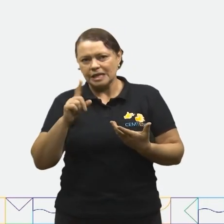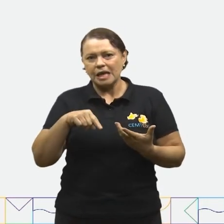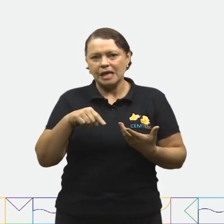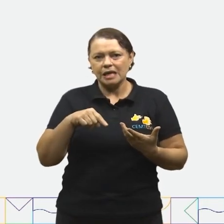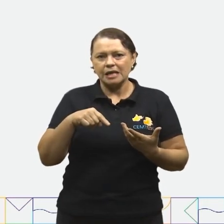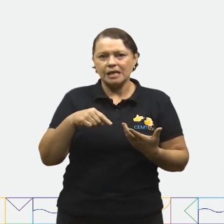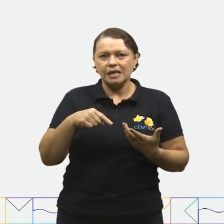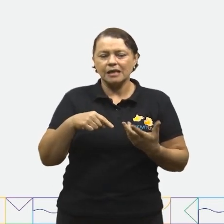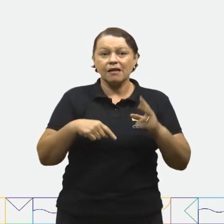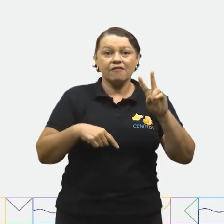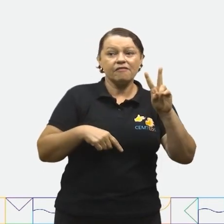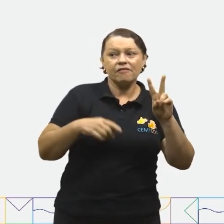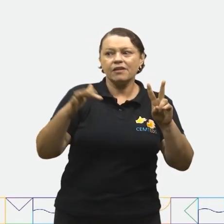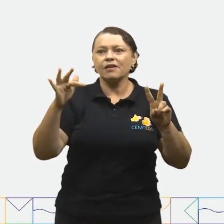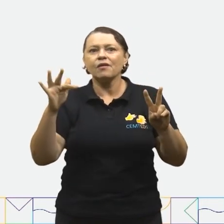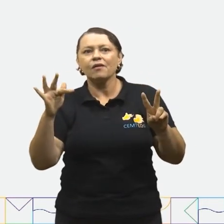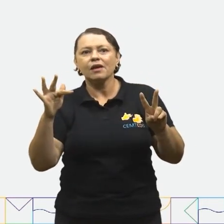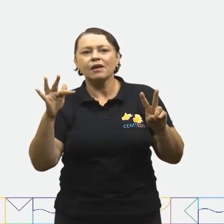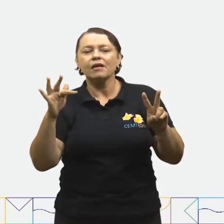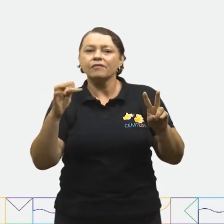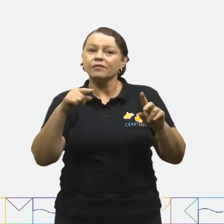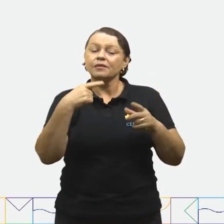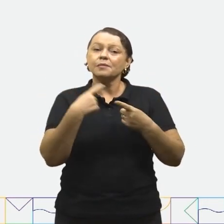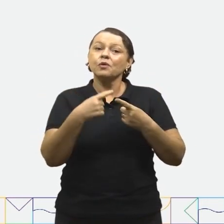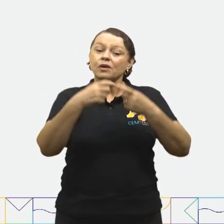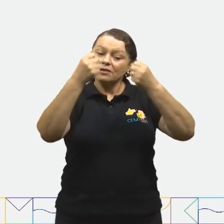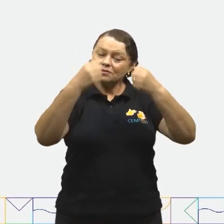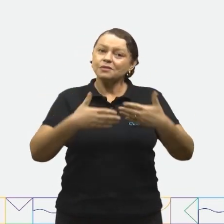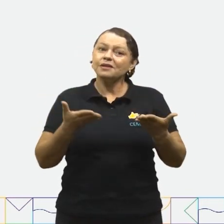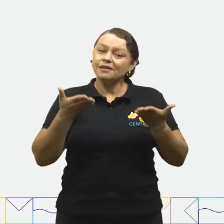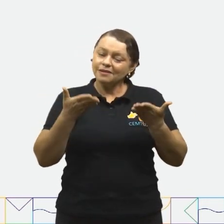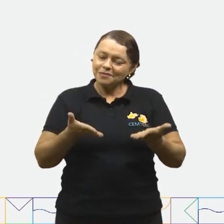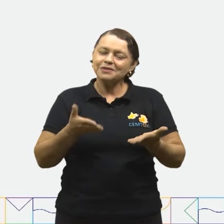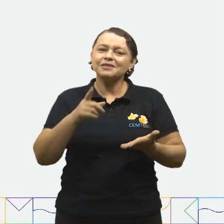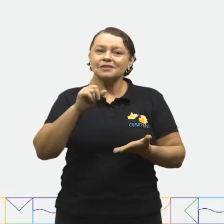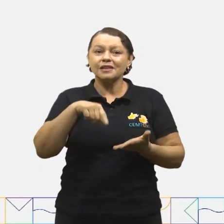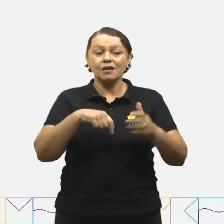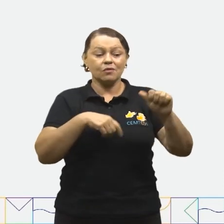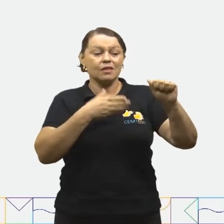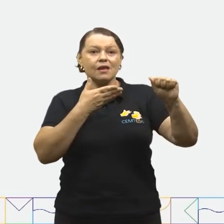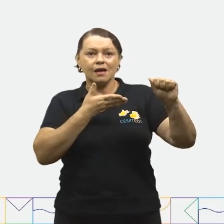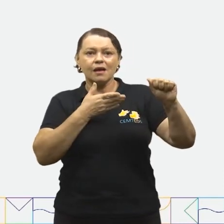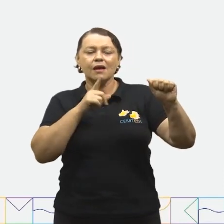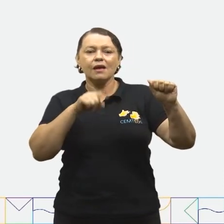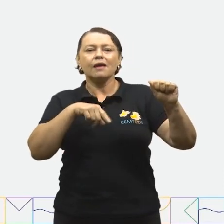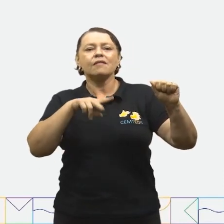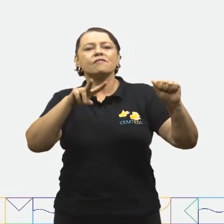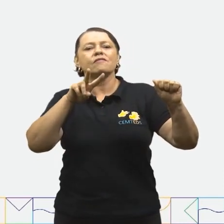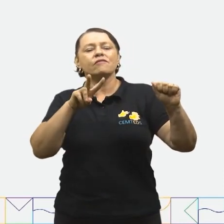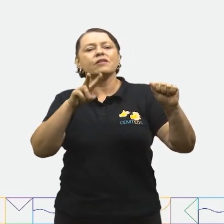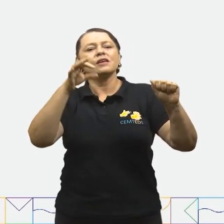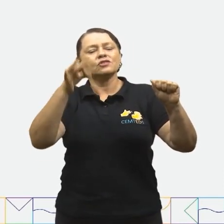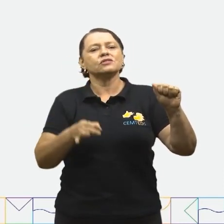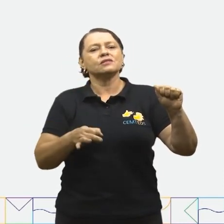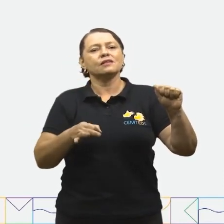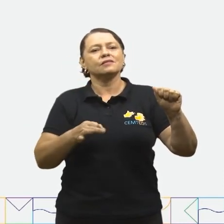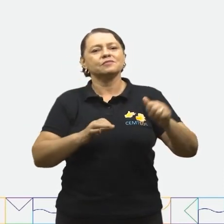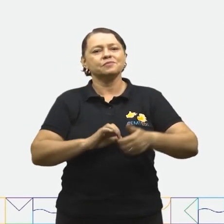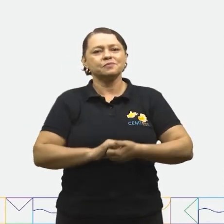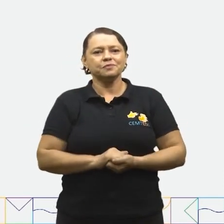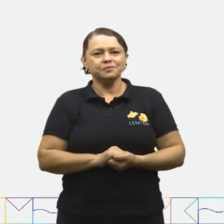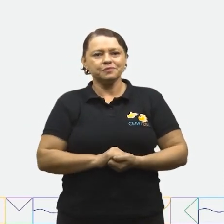Foi exatamente isso que falamos na aula de hoje. Então, na letra A, é V para verdadeiro.